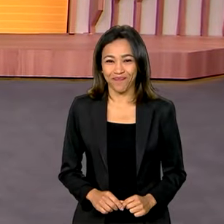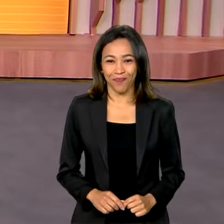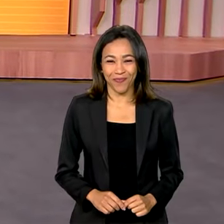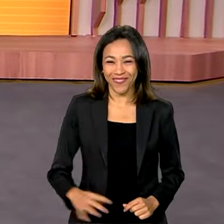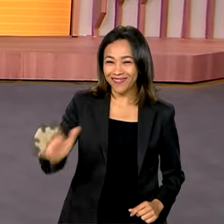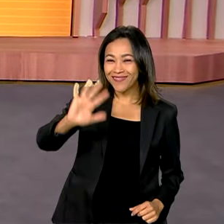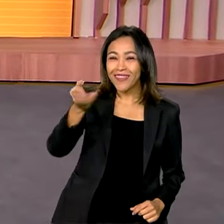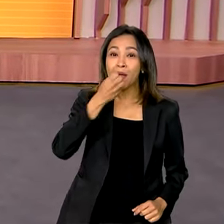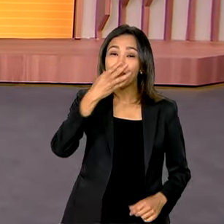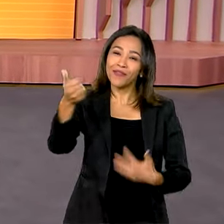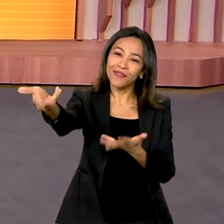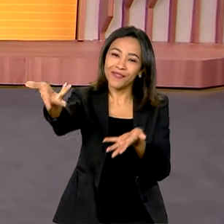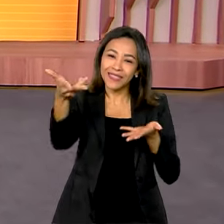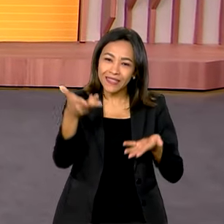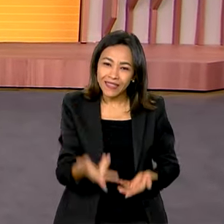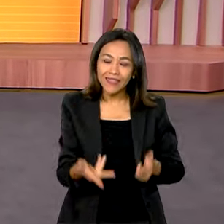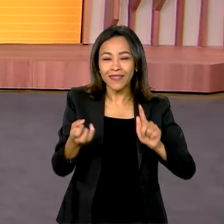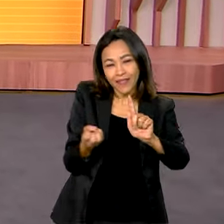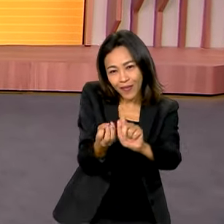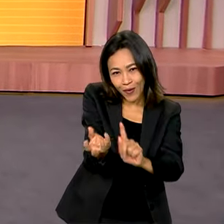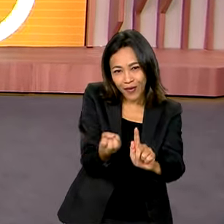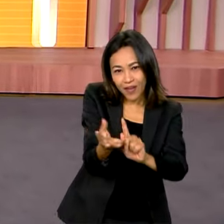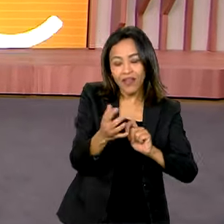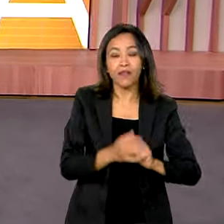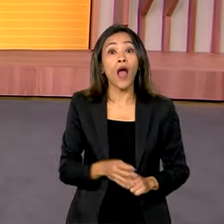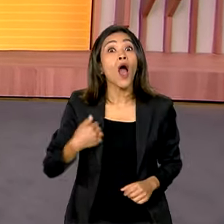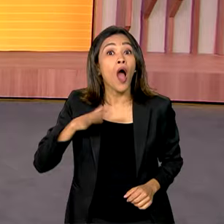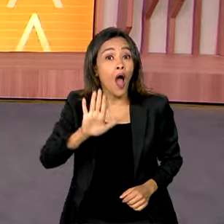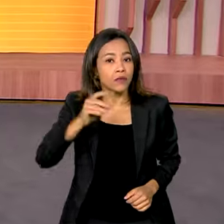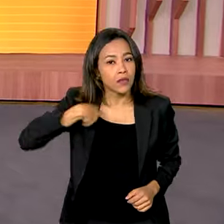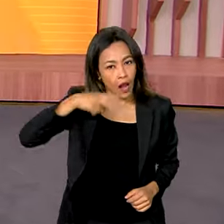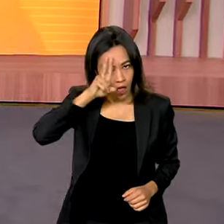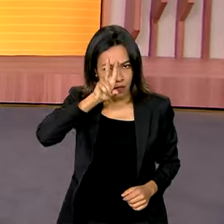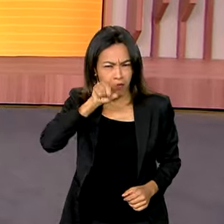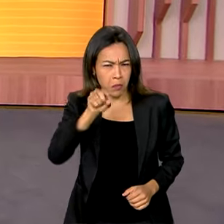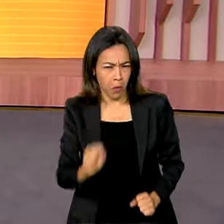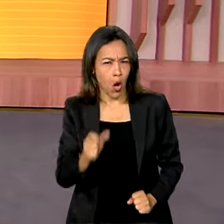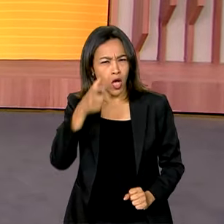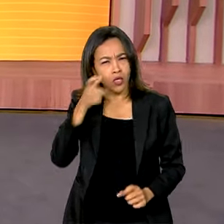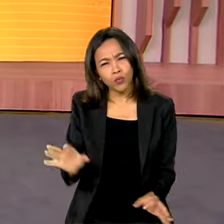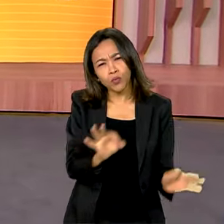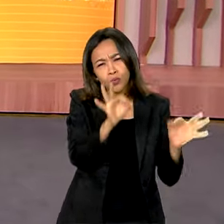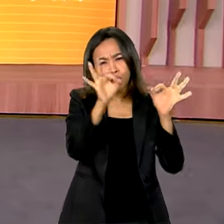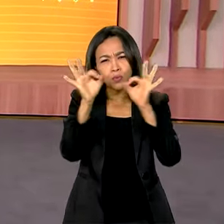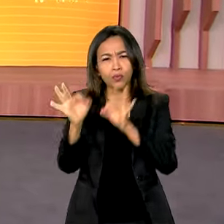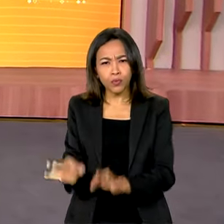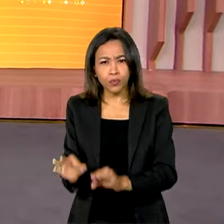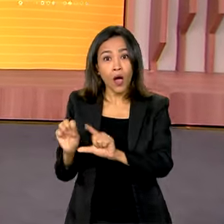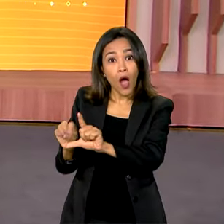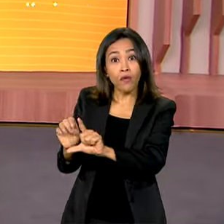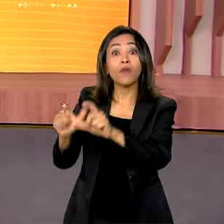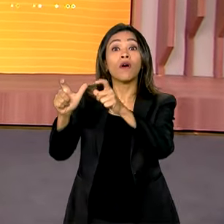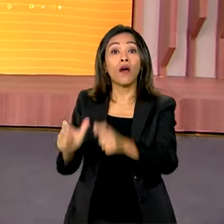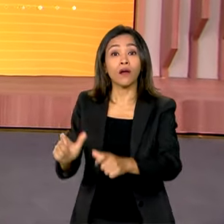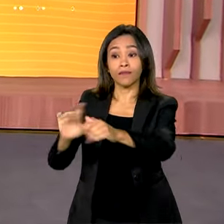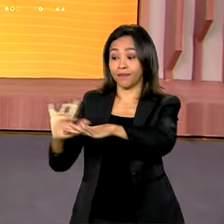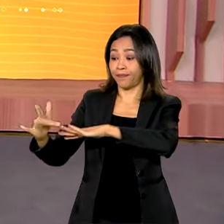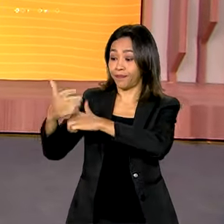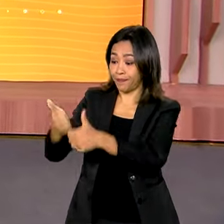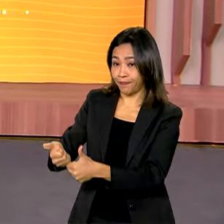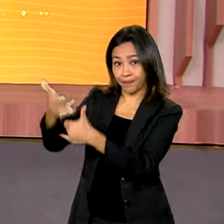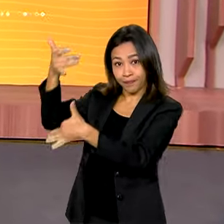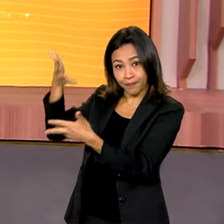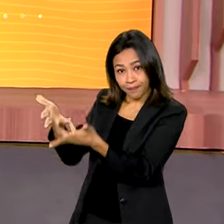Olá, seja muito bem-vindo ao Canal GOV. Lembrando que você pode nos acompanhar também ao vivo pelas redes sociais.